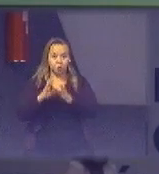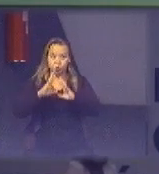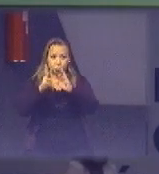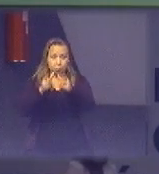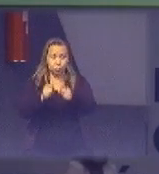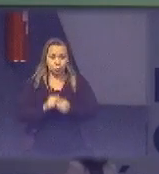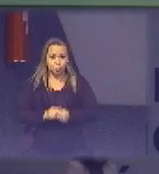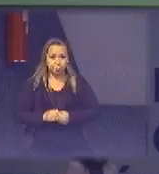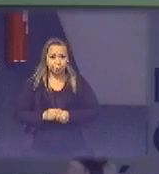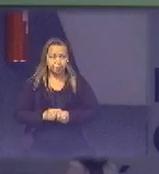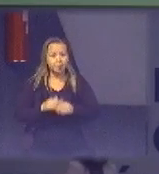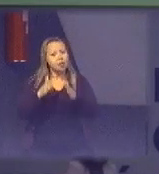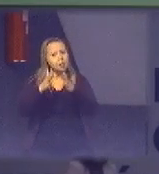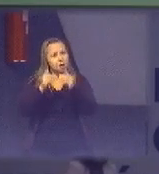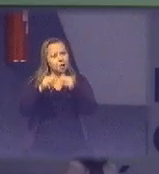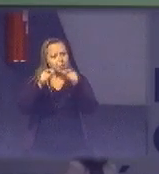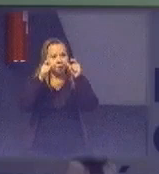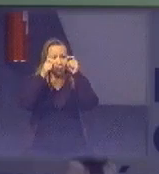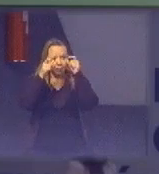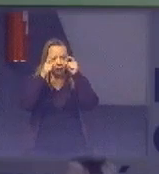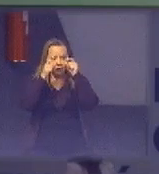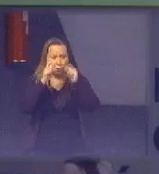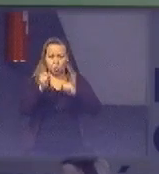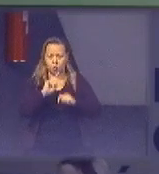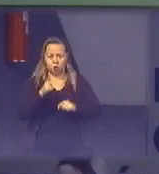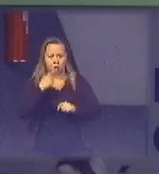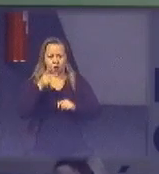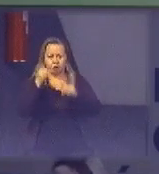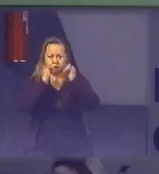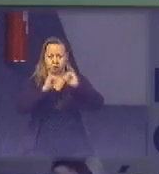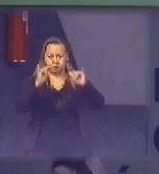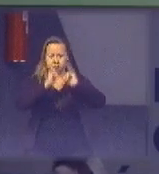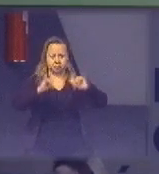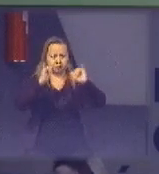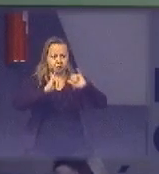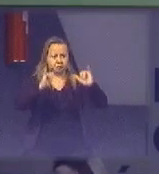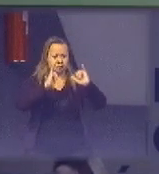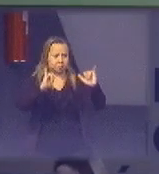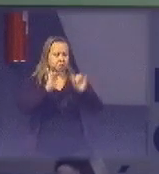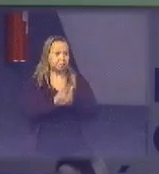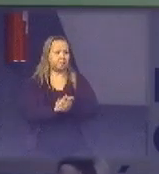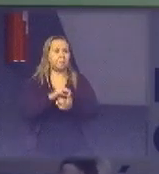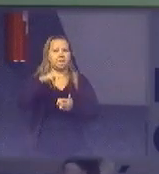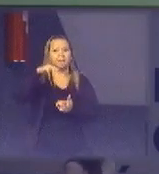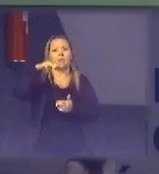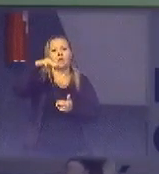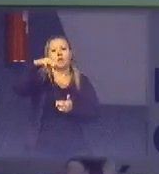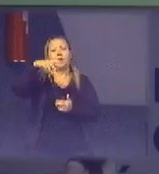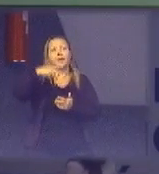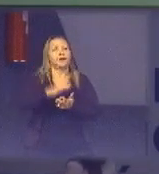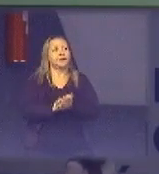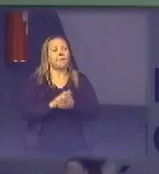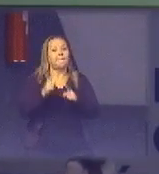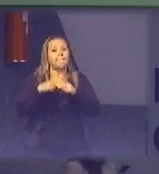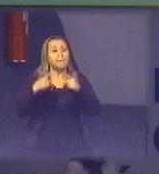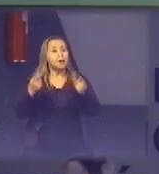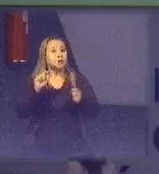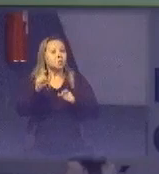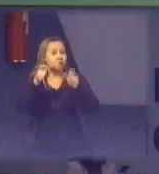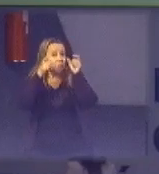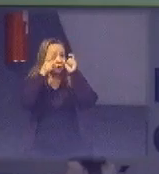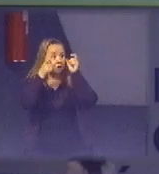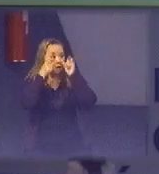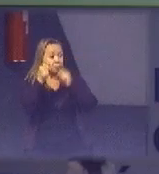atenção não querendo fazer propaganda de marcas mas que vocês se fixem muito a esses